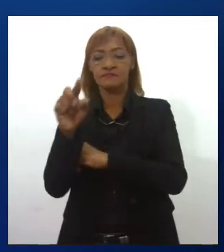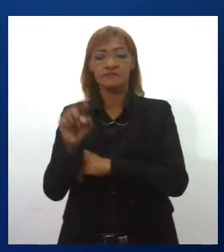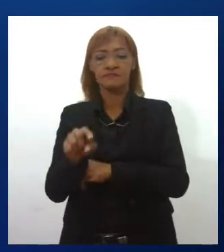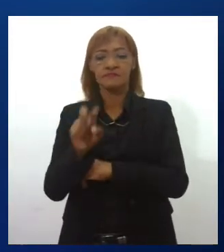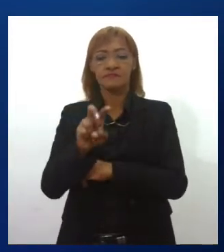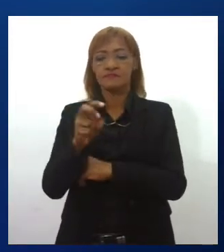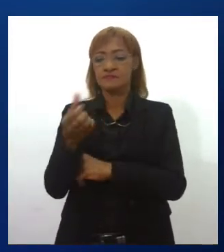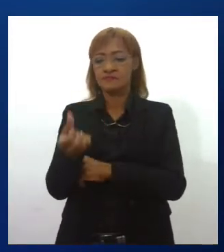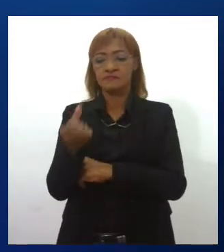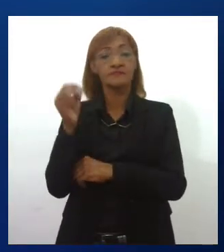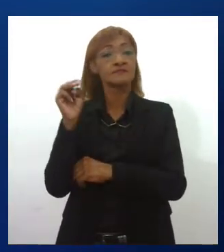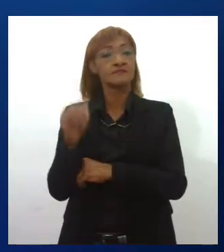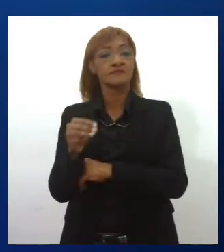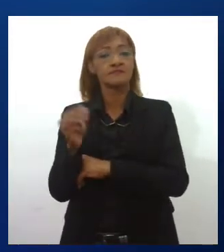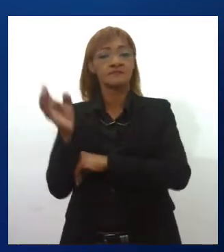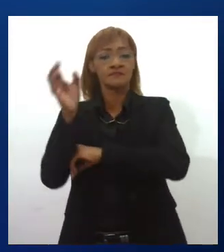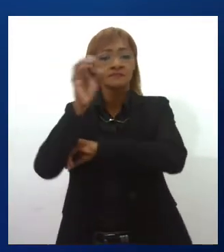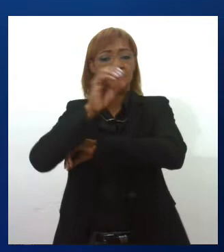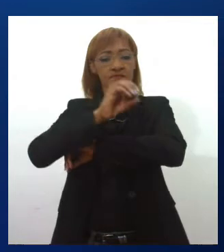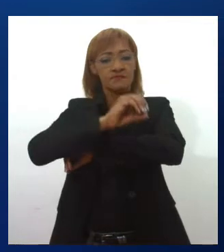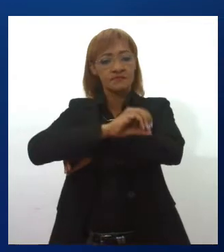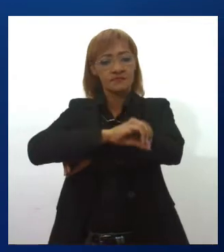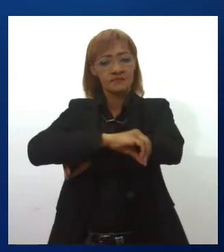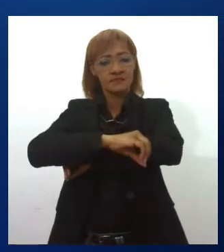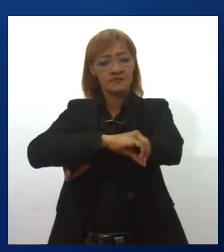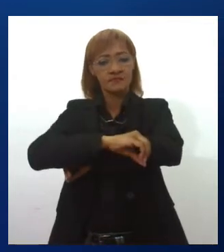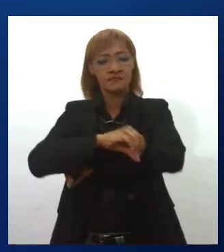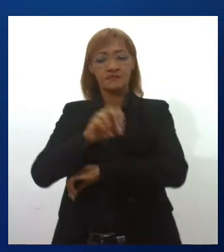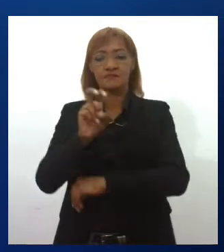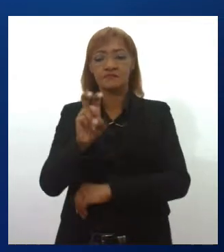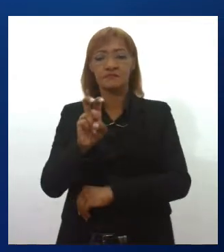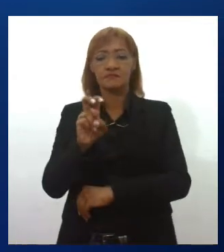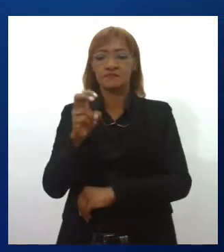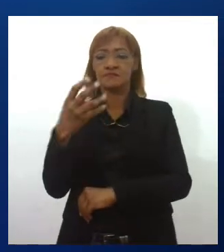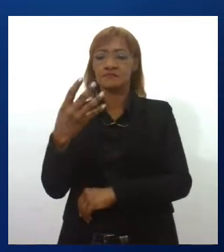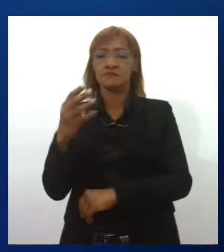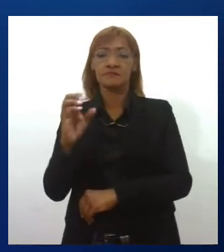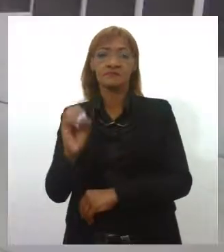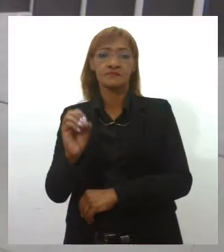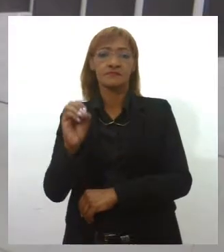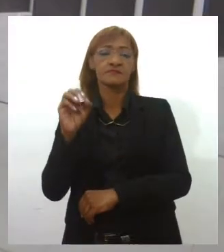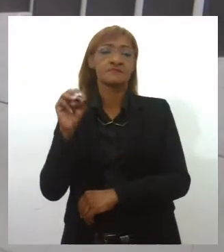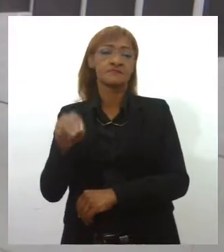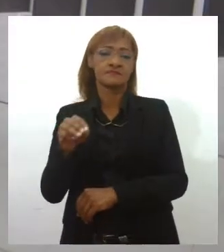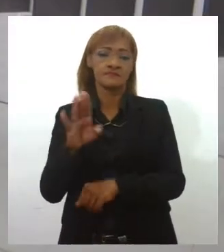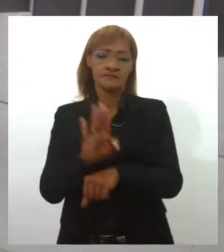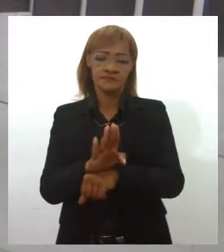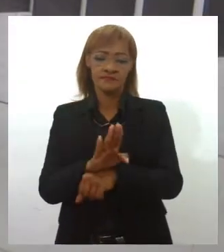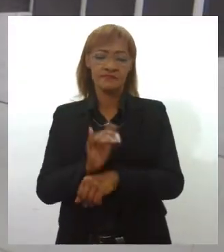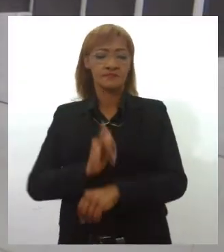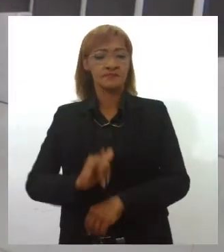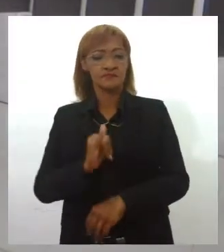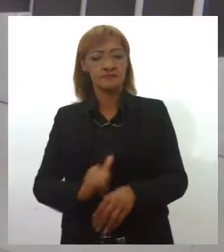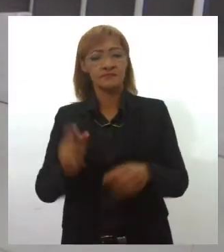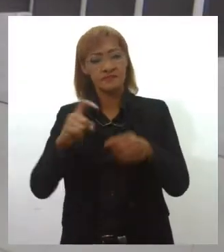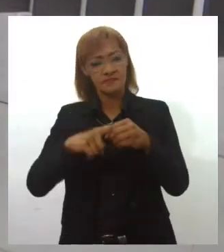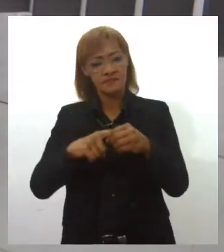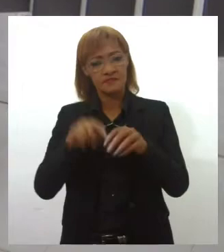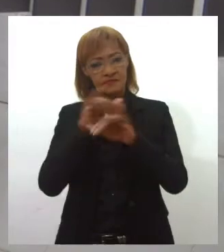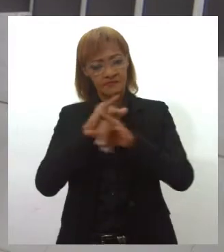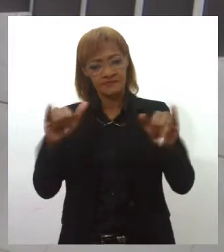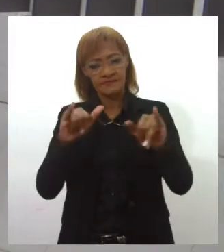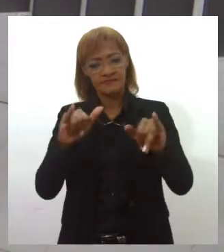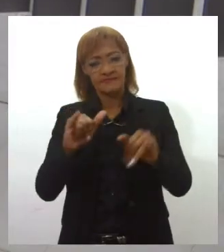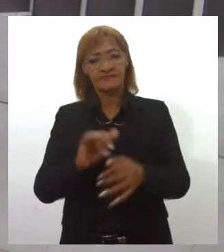56 minutos e deve-se pôr às 5 horas e 40 minutos da tarde. Vamos ao intervalo e daqui a pouco a gente volta com mais